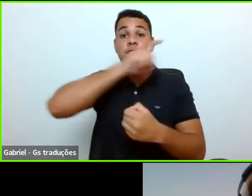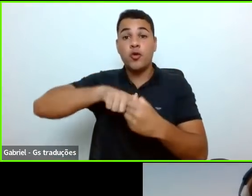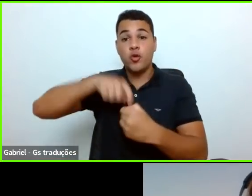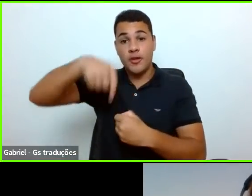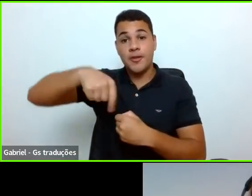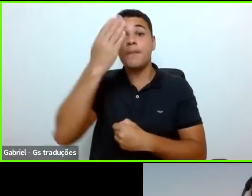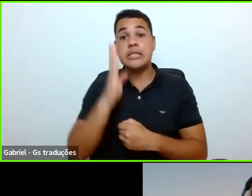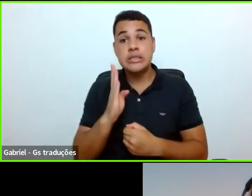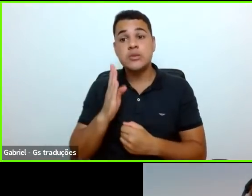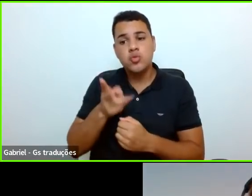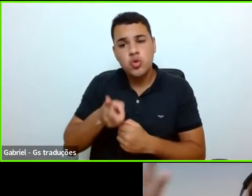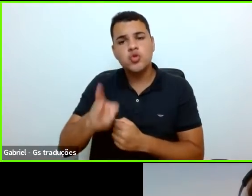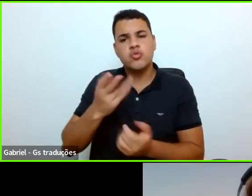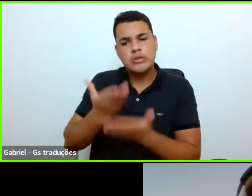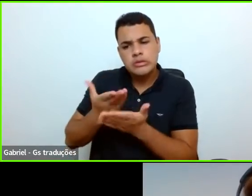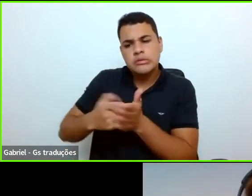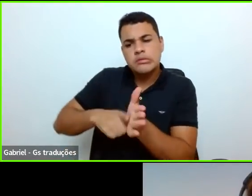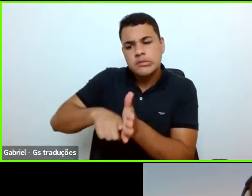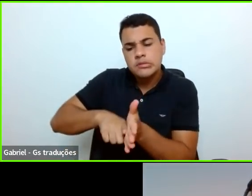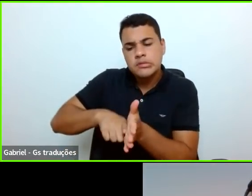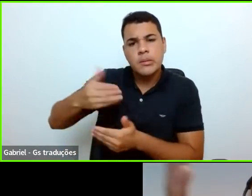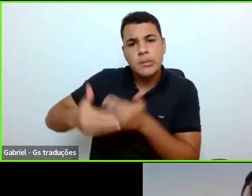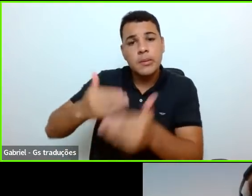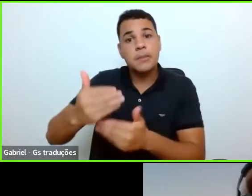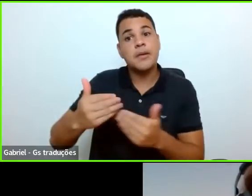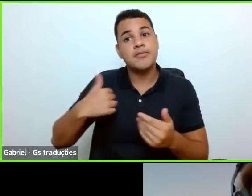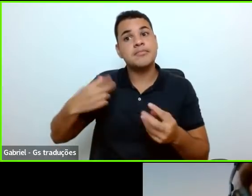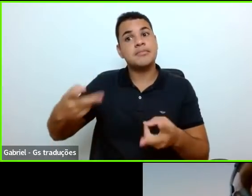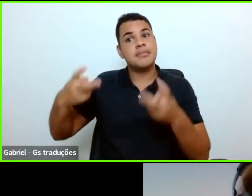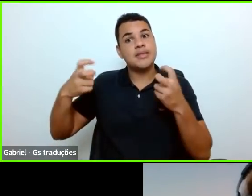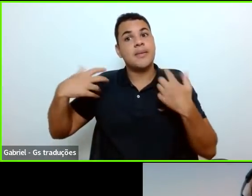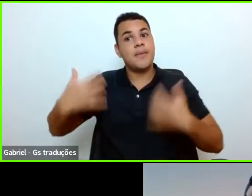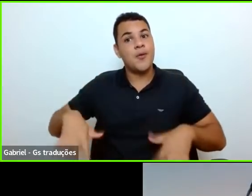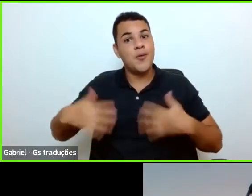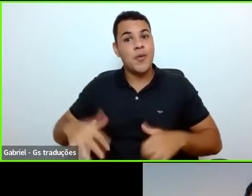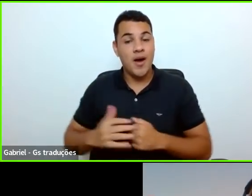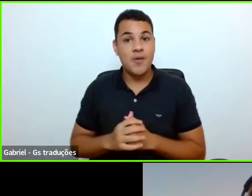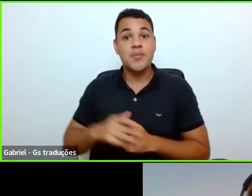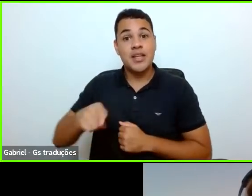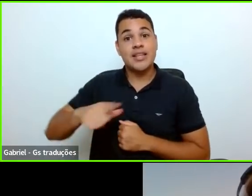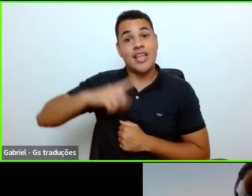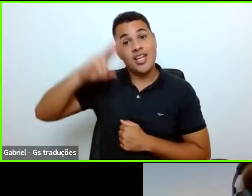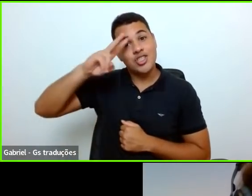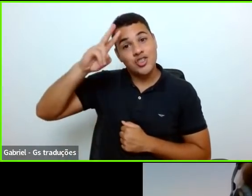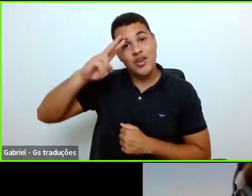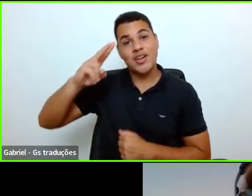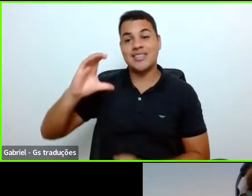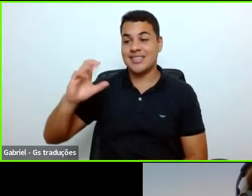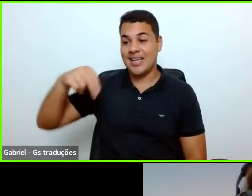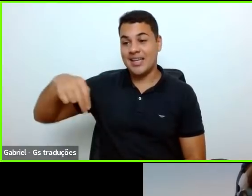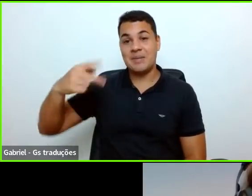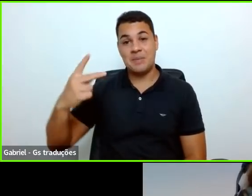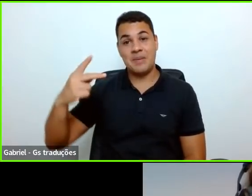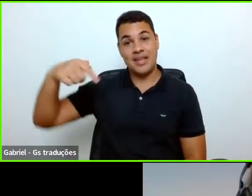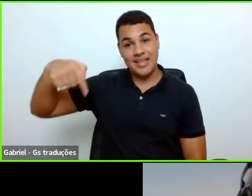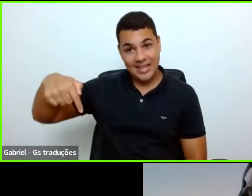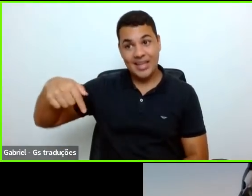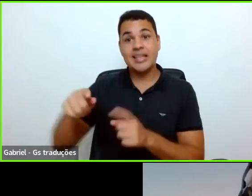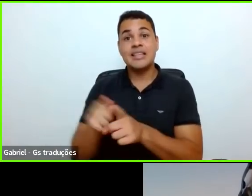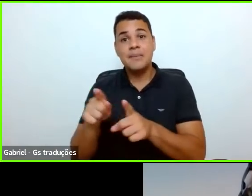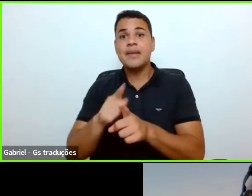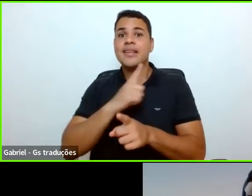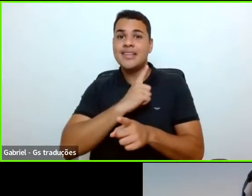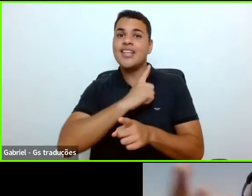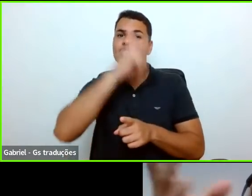formalidade, das questões institucionais, dessa parceria com o CNPq, e olhar para trás, a gente vai ver que tem muita